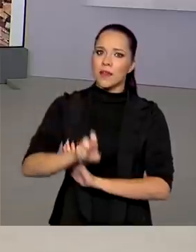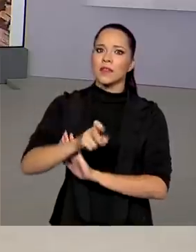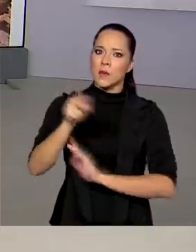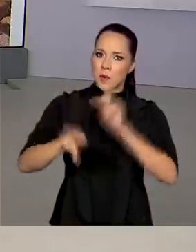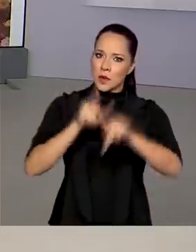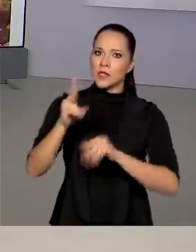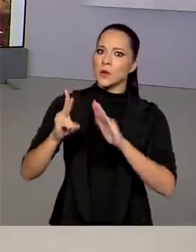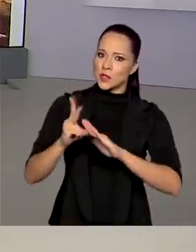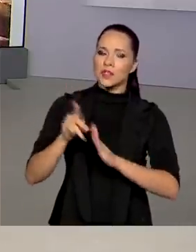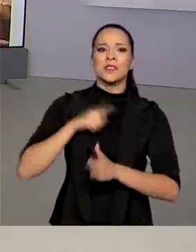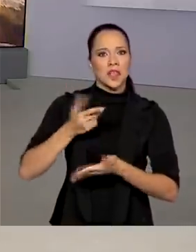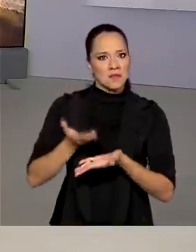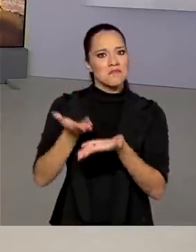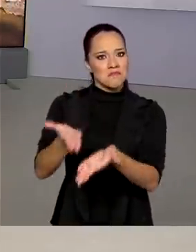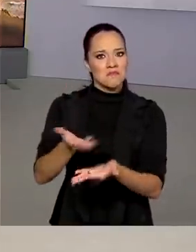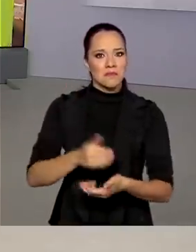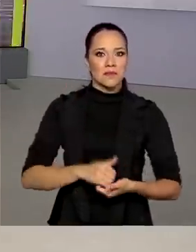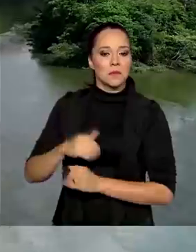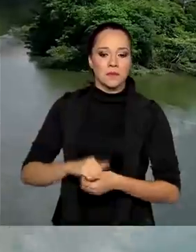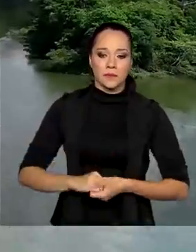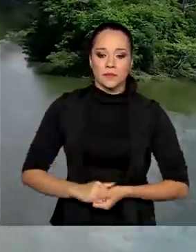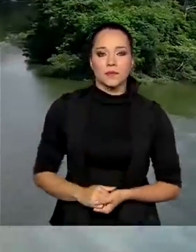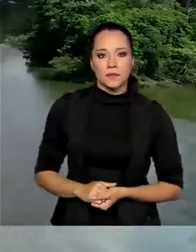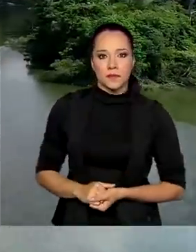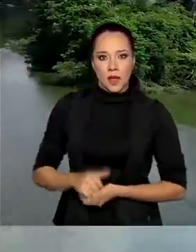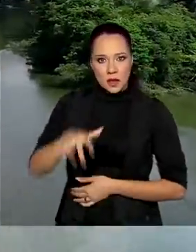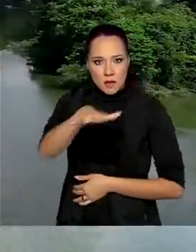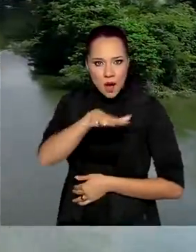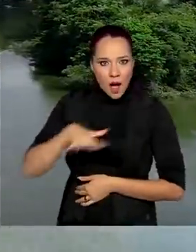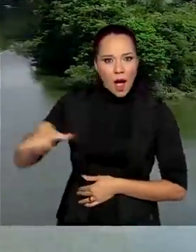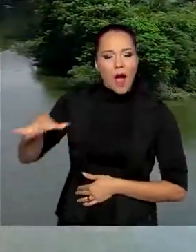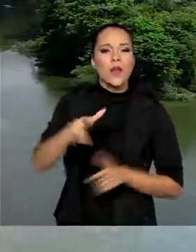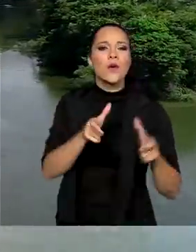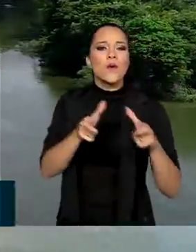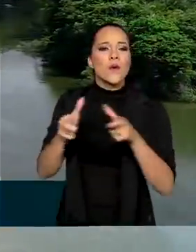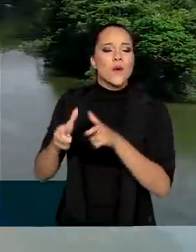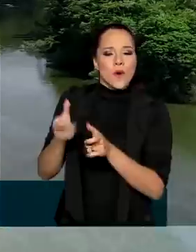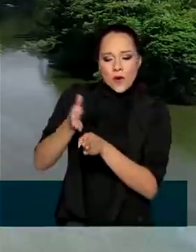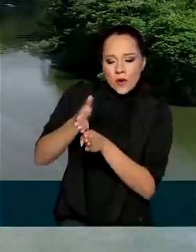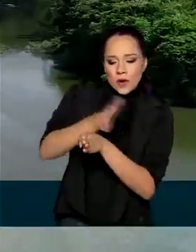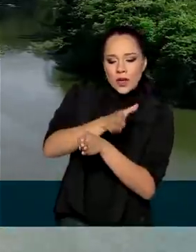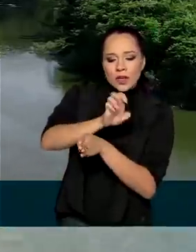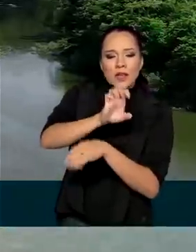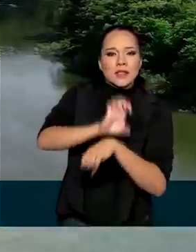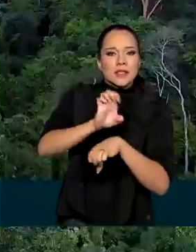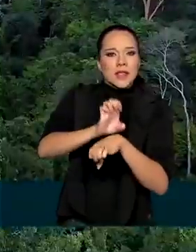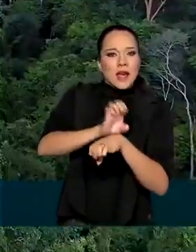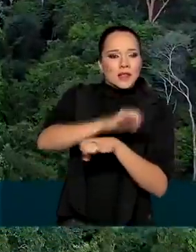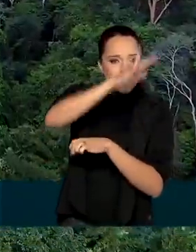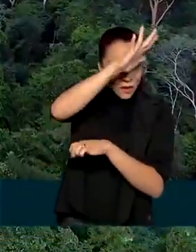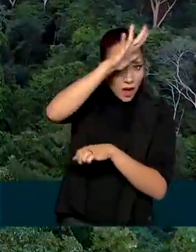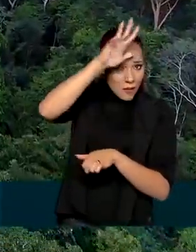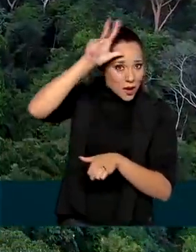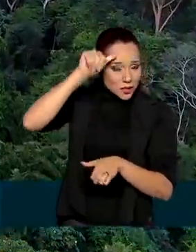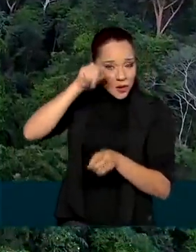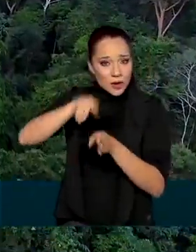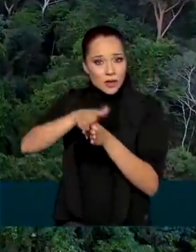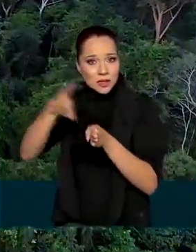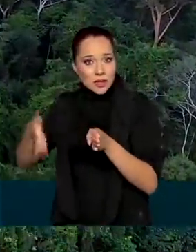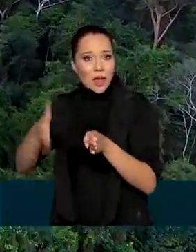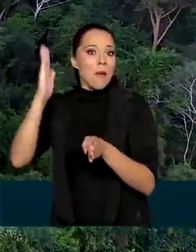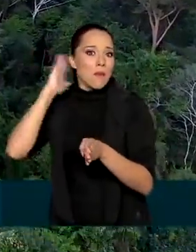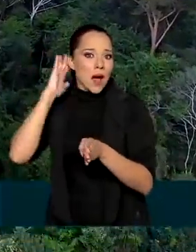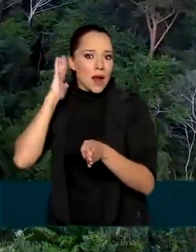um povo indígena tem esse reconhecimento. A área está localizada na divisa dos estados do Amazonas e Pará.